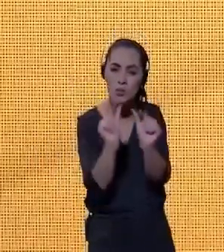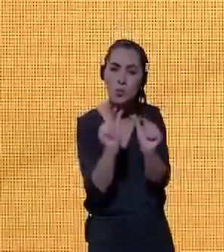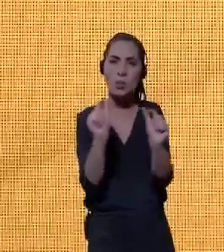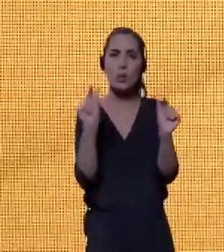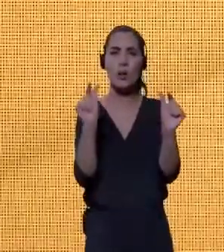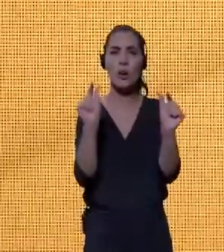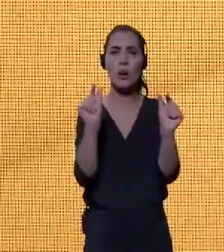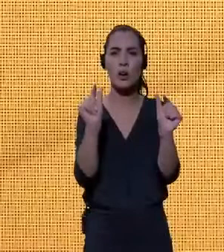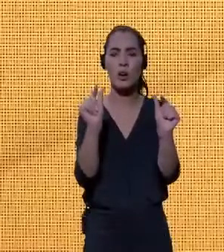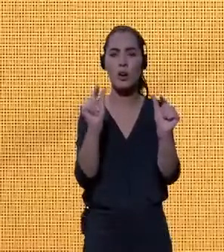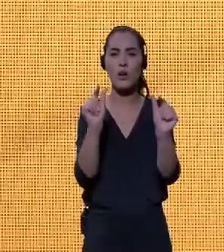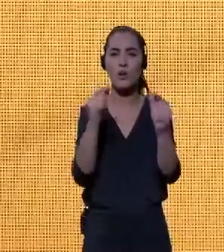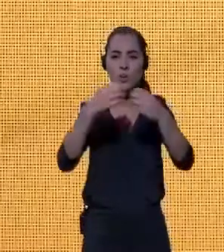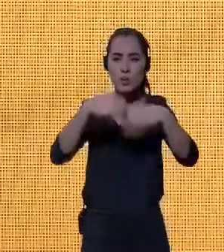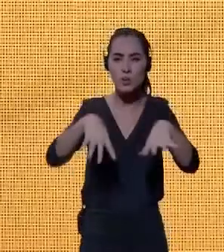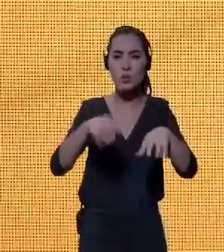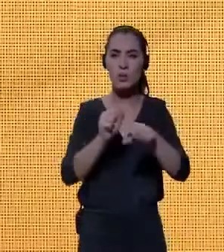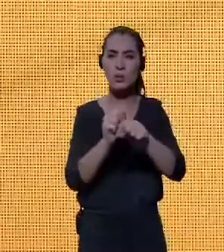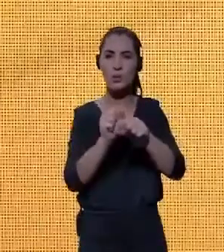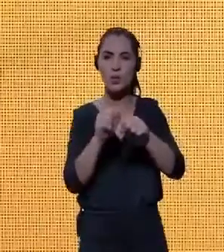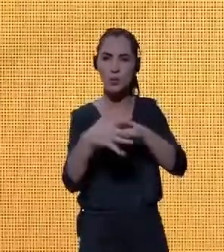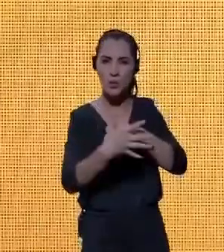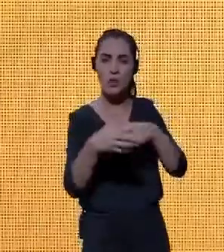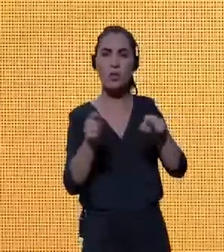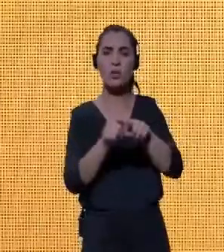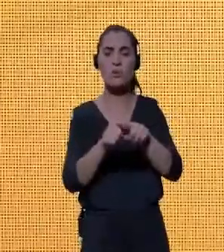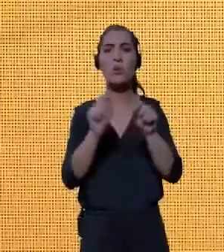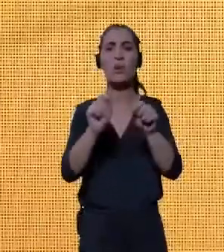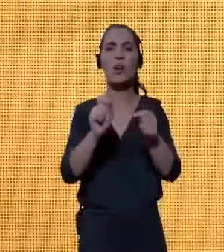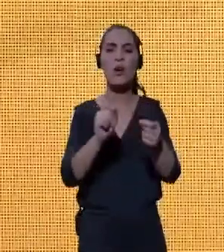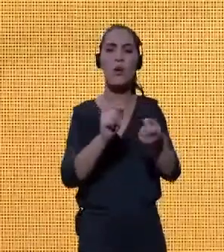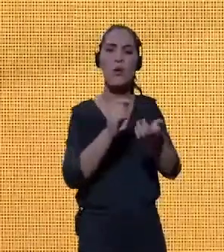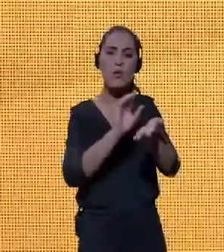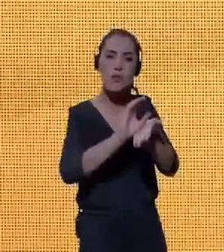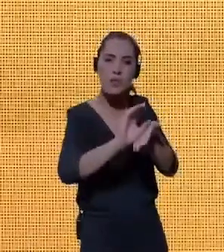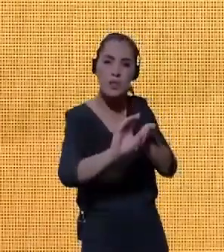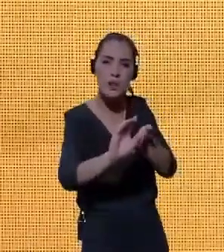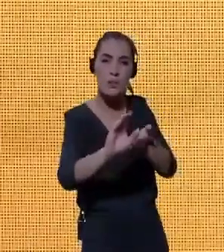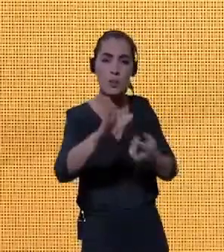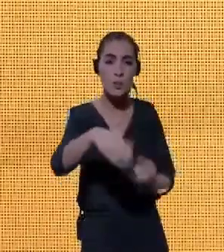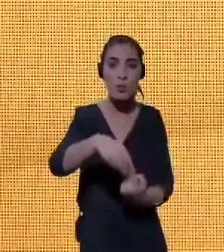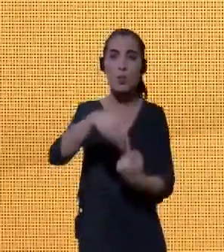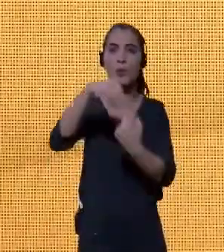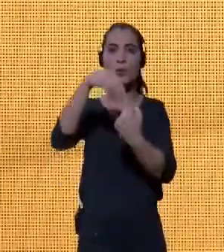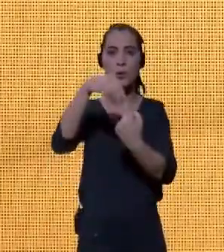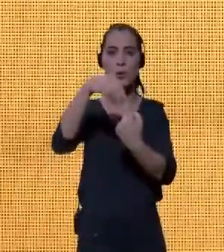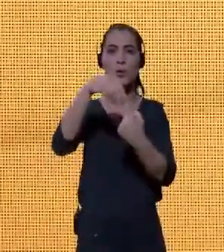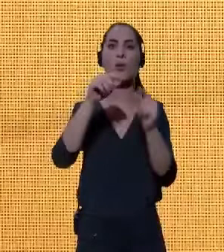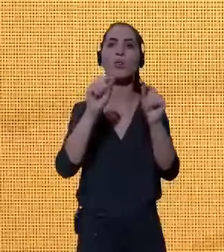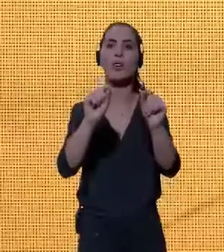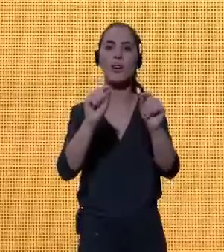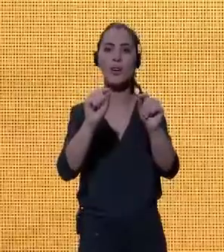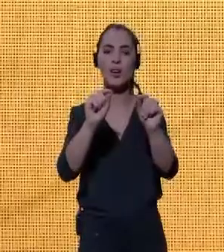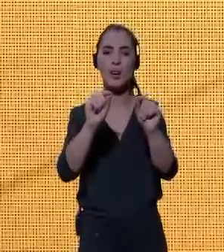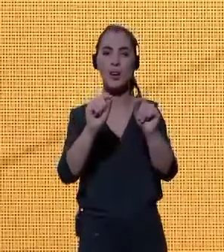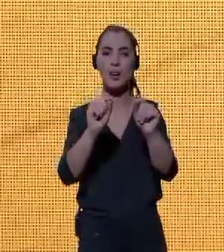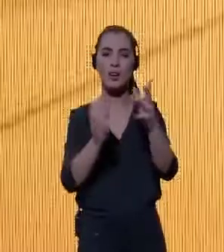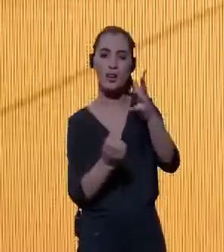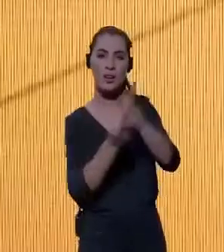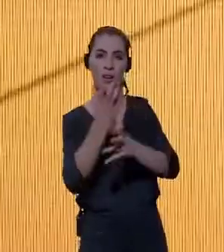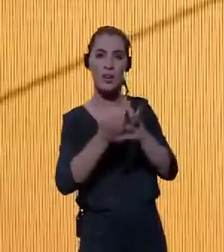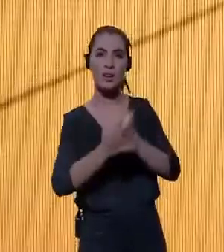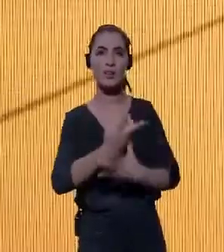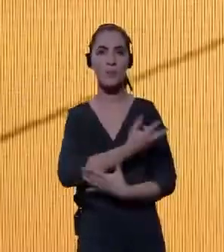financiamento pioneiro do desenvolvimento de vacinas. Está aqui o nosso vice-presidente do Banco Europeu de